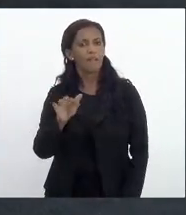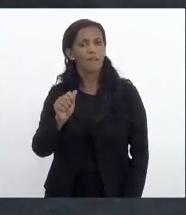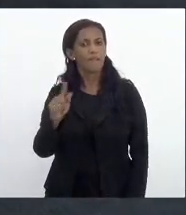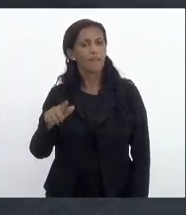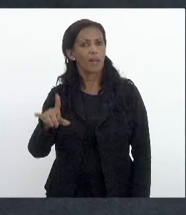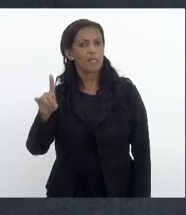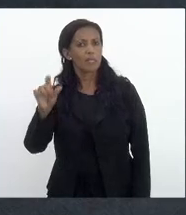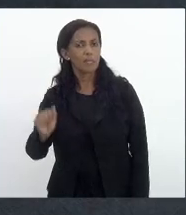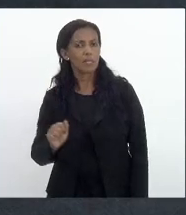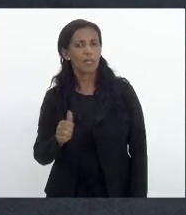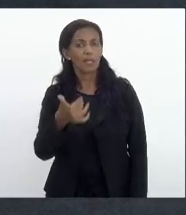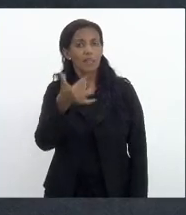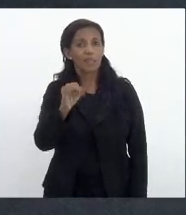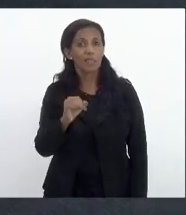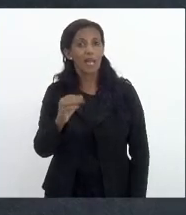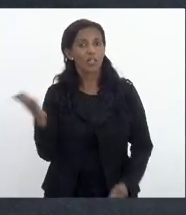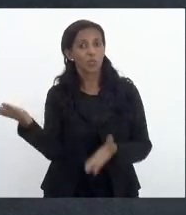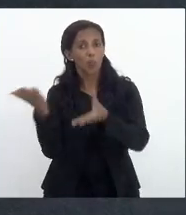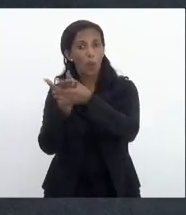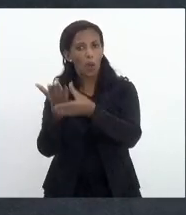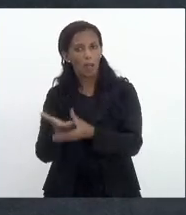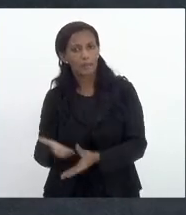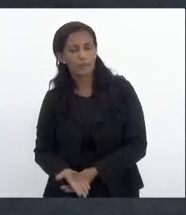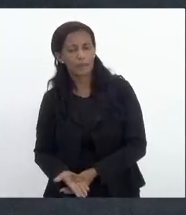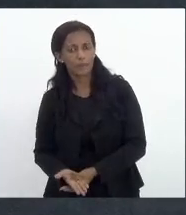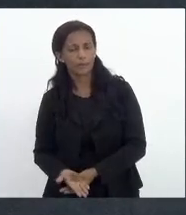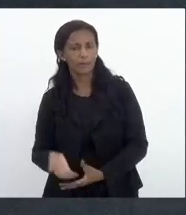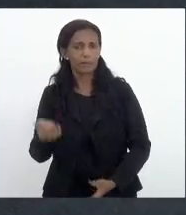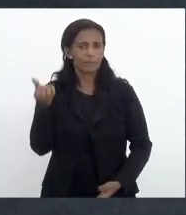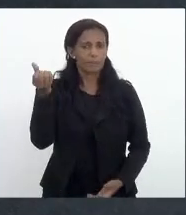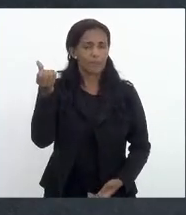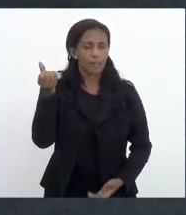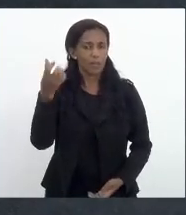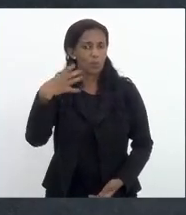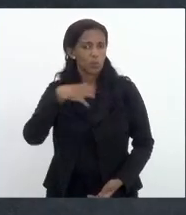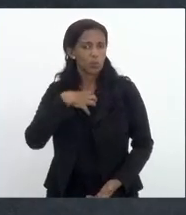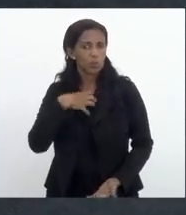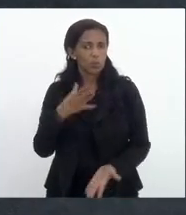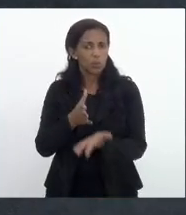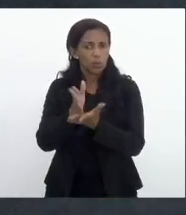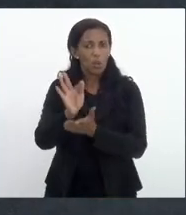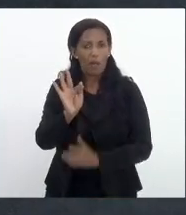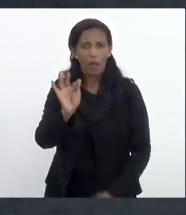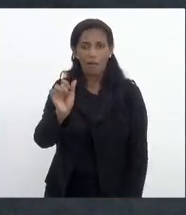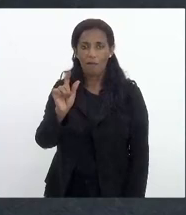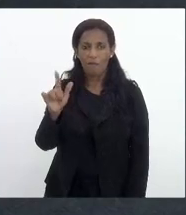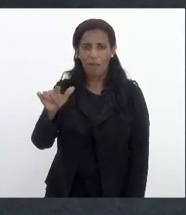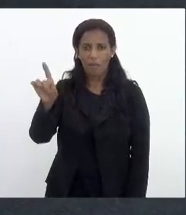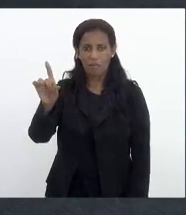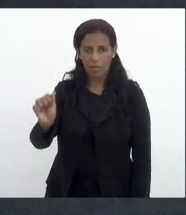dez processos seis no sentido da fazenda